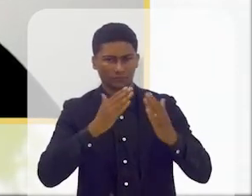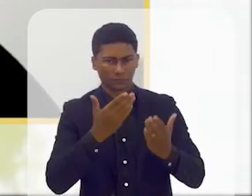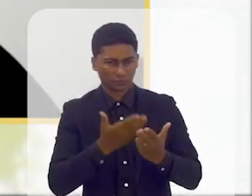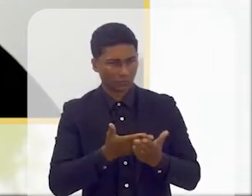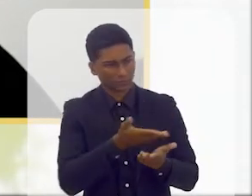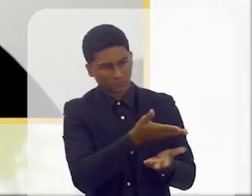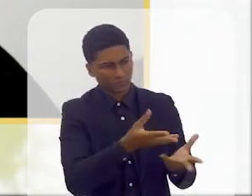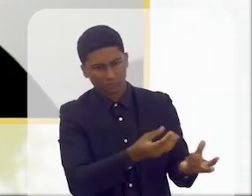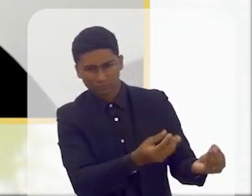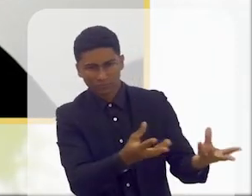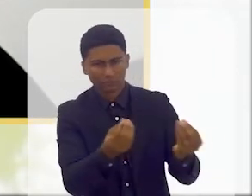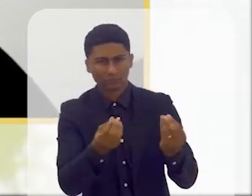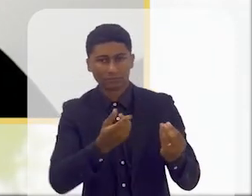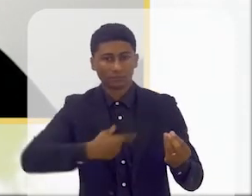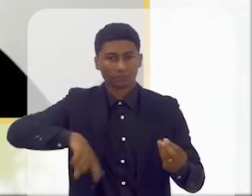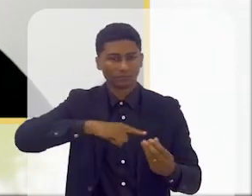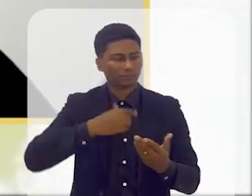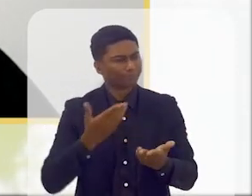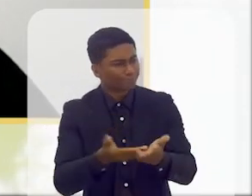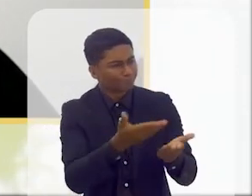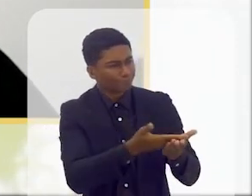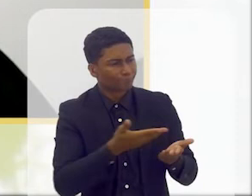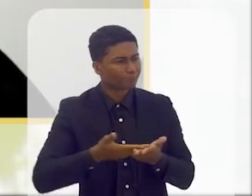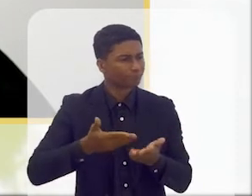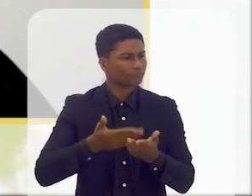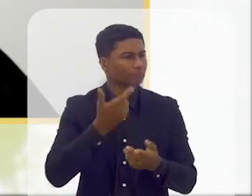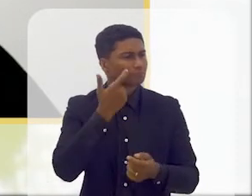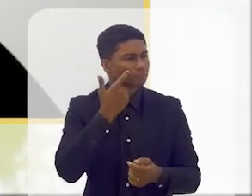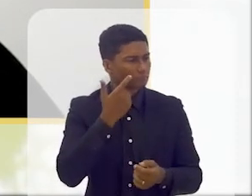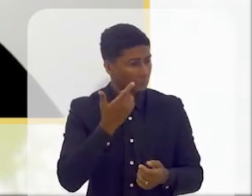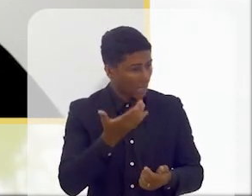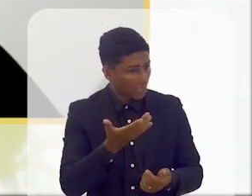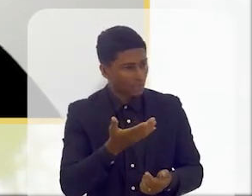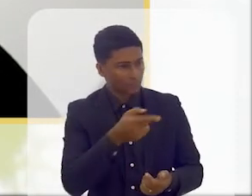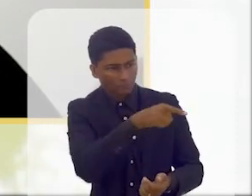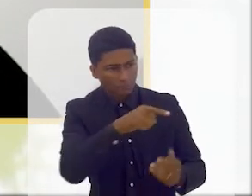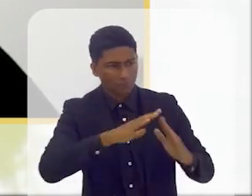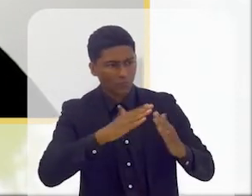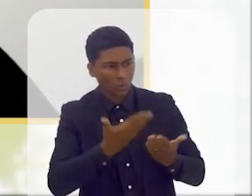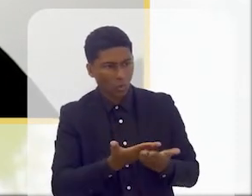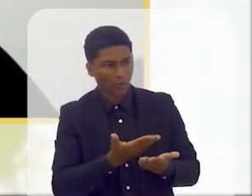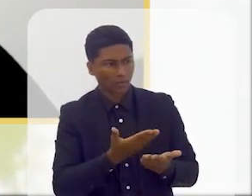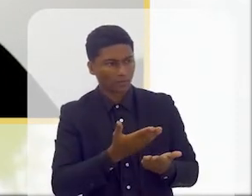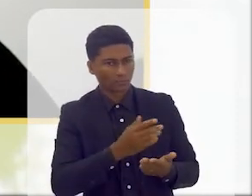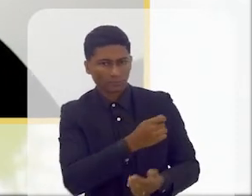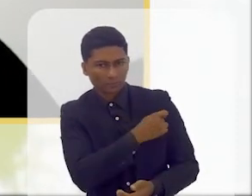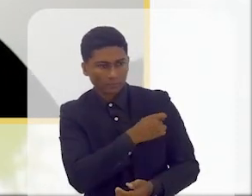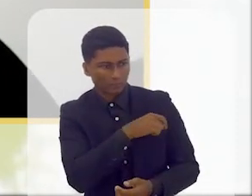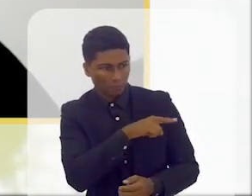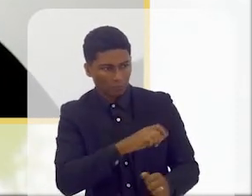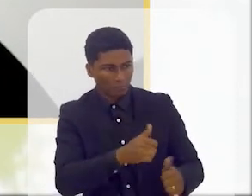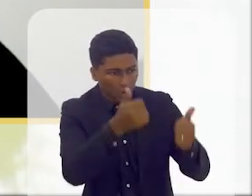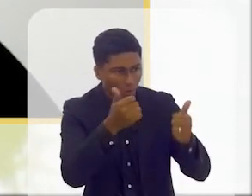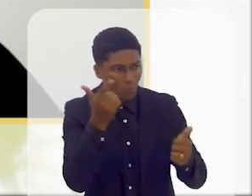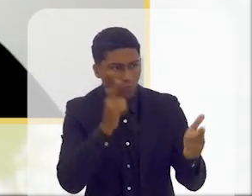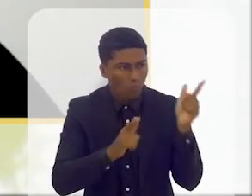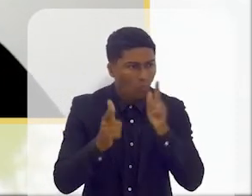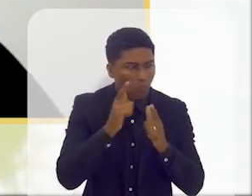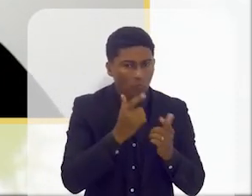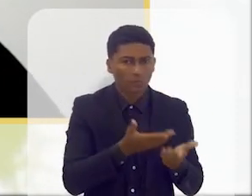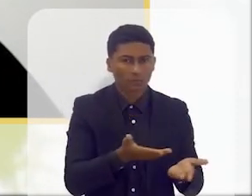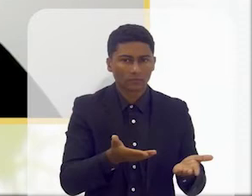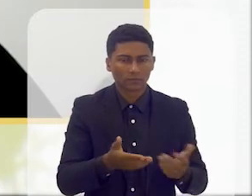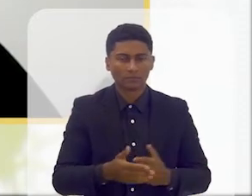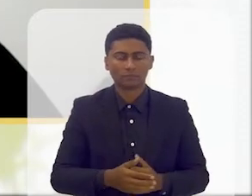fazemos estudos em escolas para perceber se de facto isto que nós estamos a dizer faz algum sentido. E na verdade temos